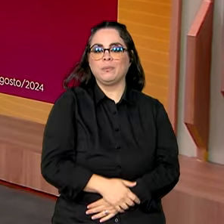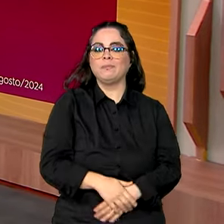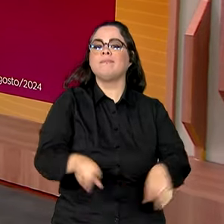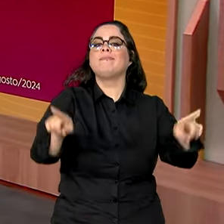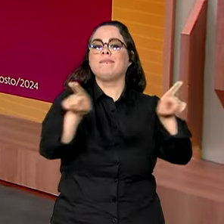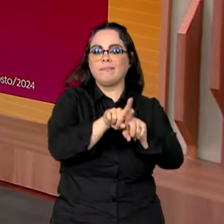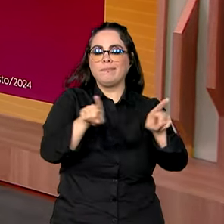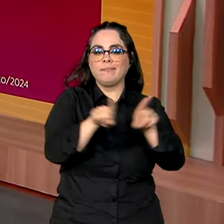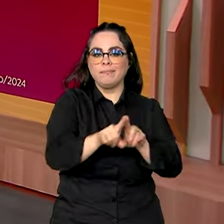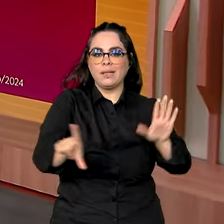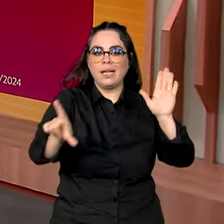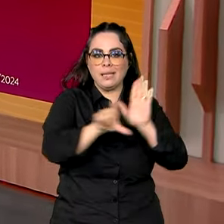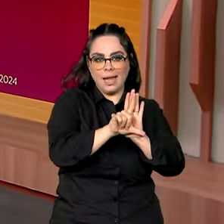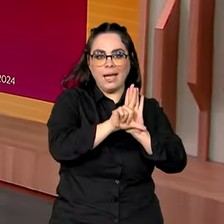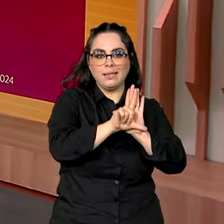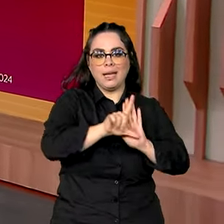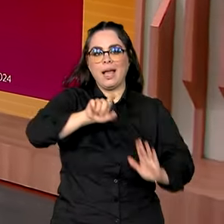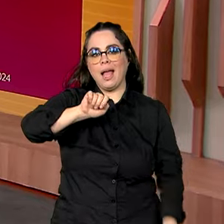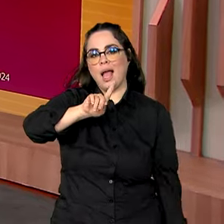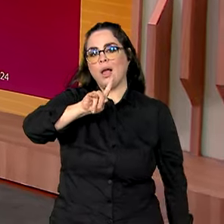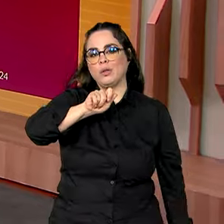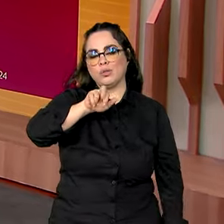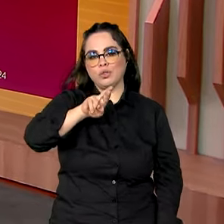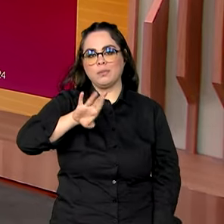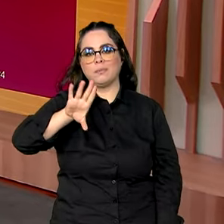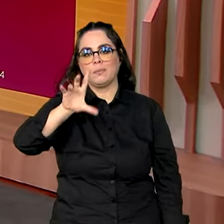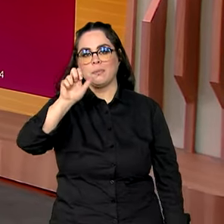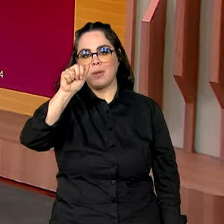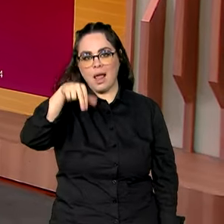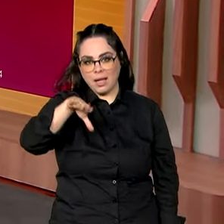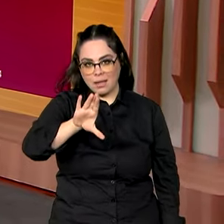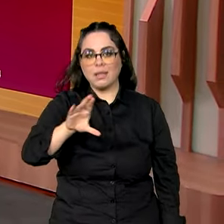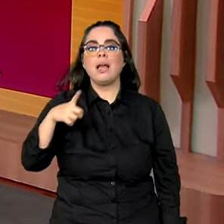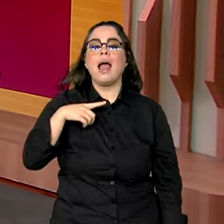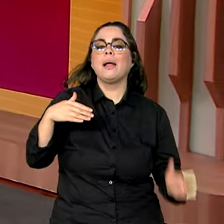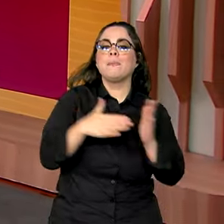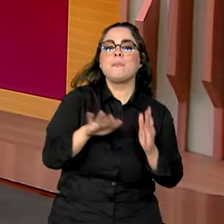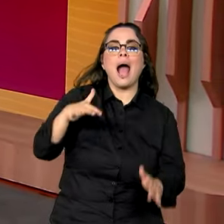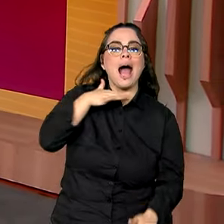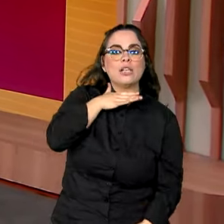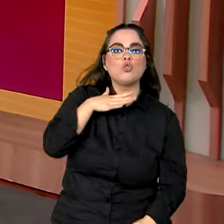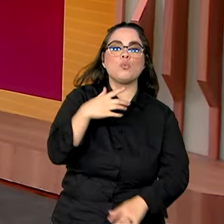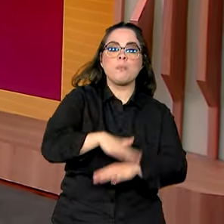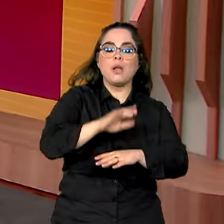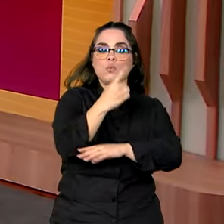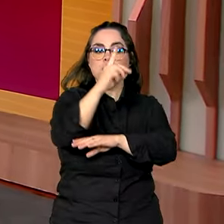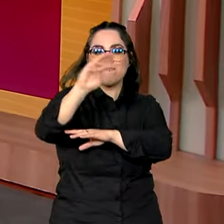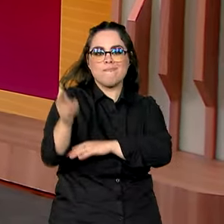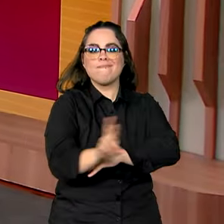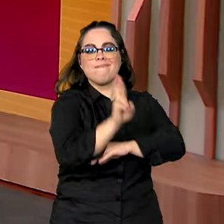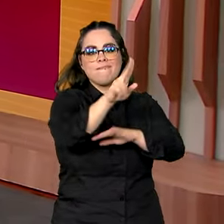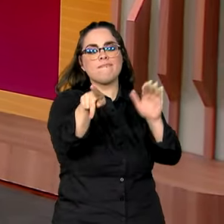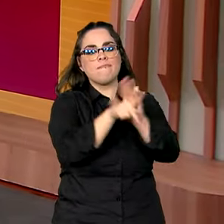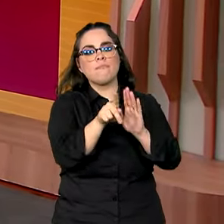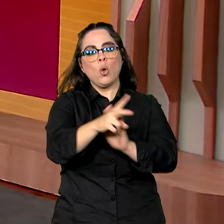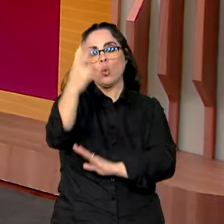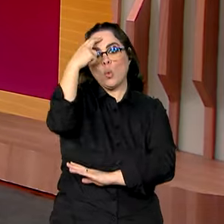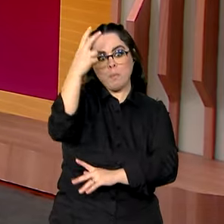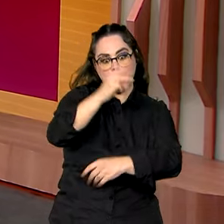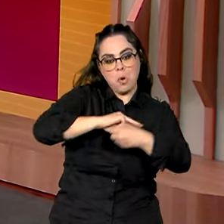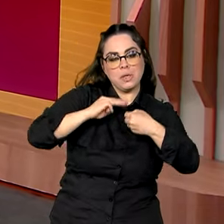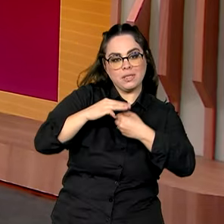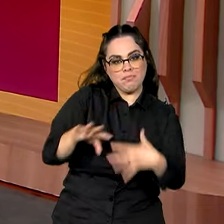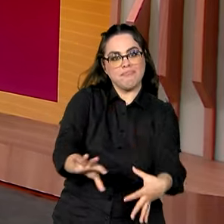Já a lei Aldir Blanc garantiu até março o repasse de mais de um milhão de reais para o setor cultural do